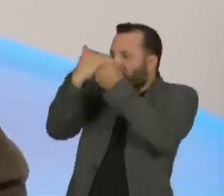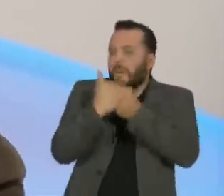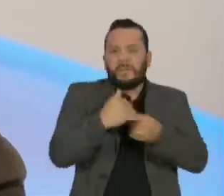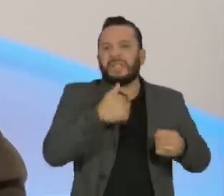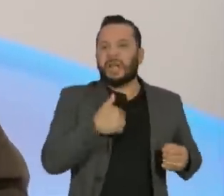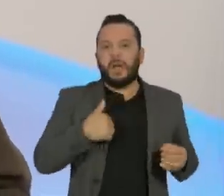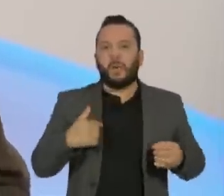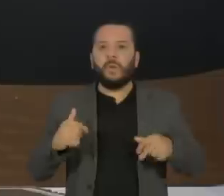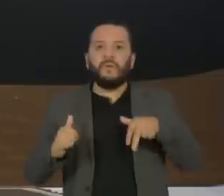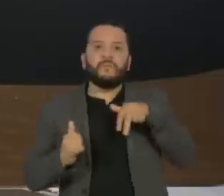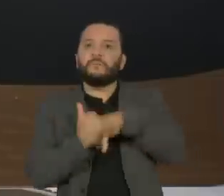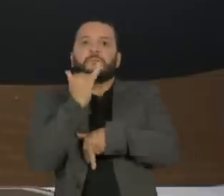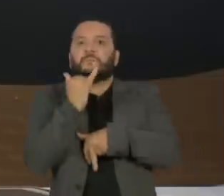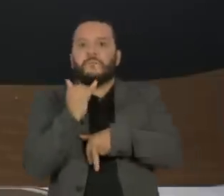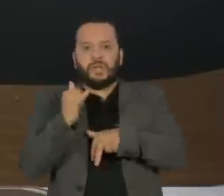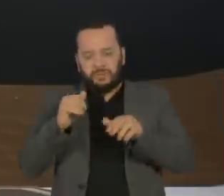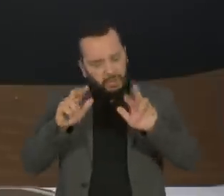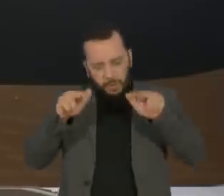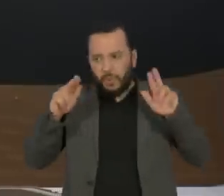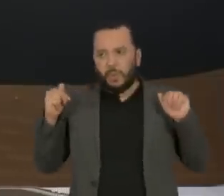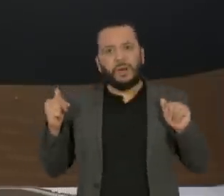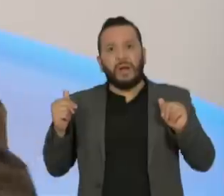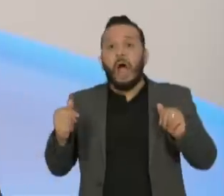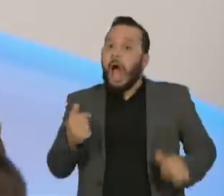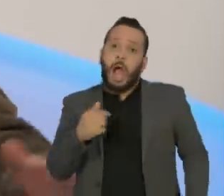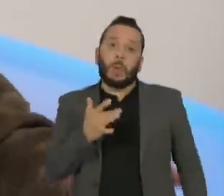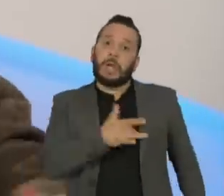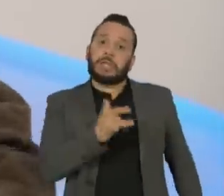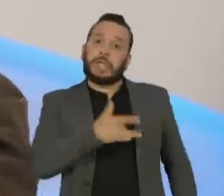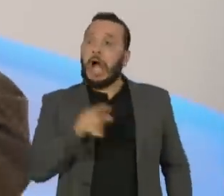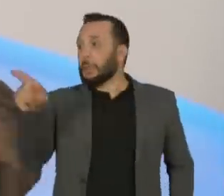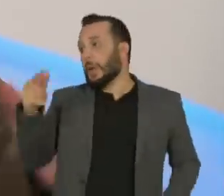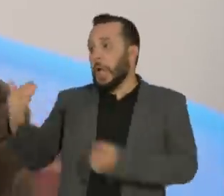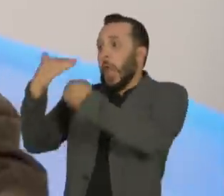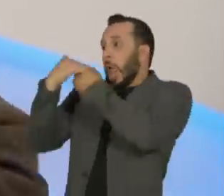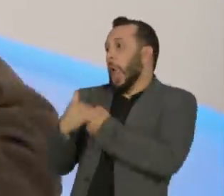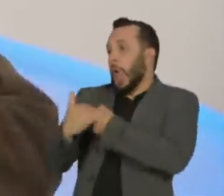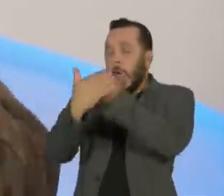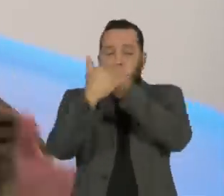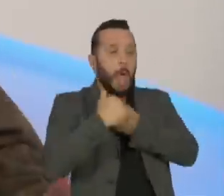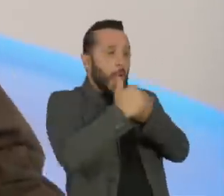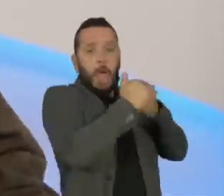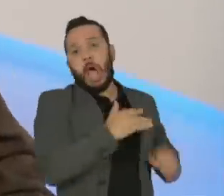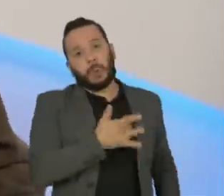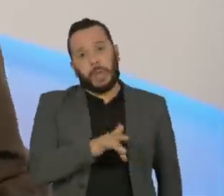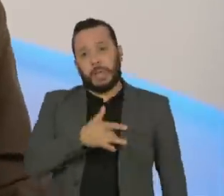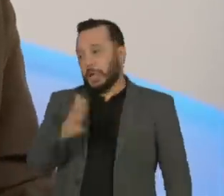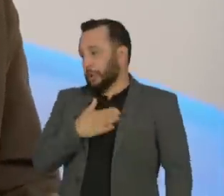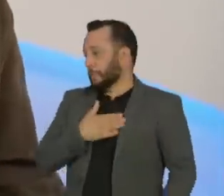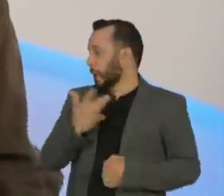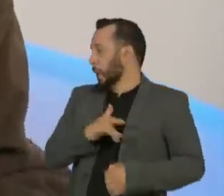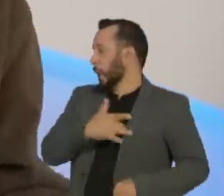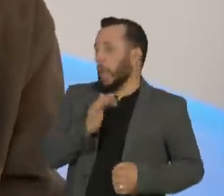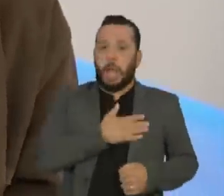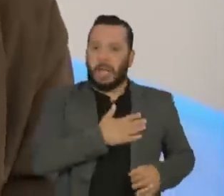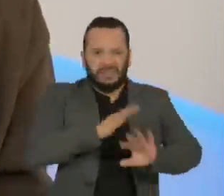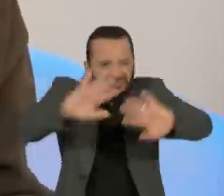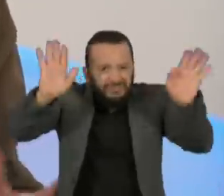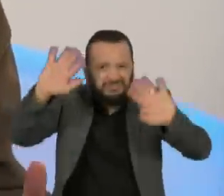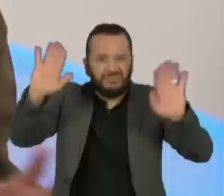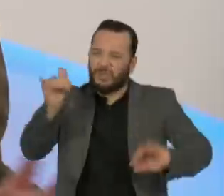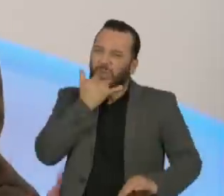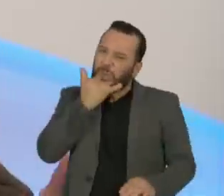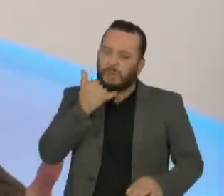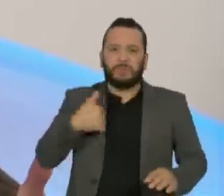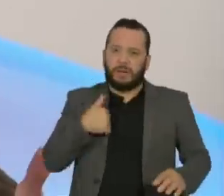Mas é uma atitude, que ela perguntou. Eu não vou ficar aqui, ai, puxa, etc, e bbb, e peri ali. Sabe, eu acho que é uma